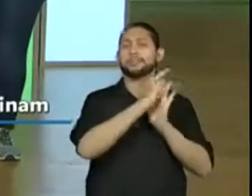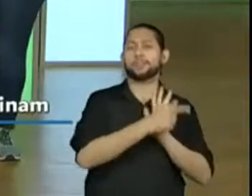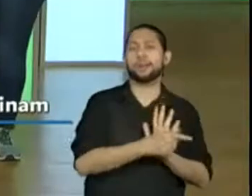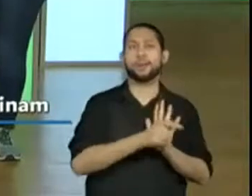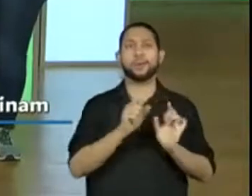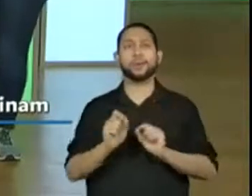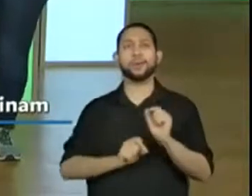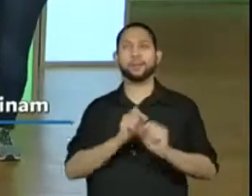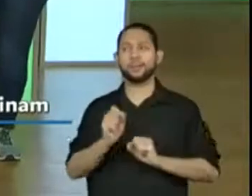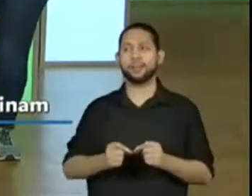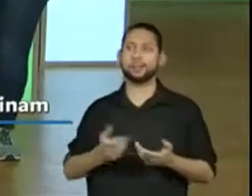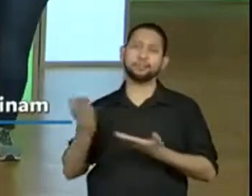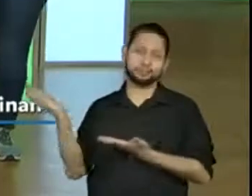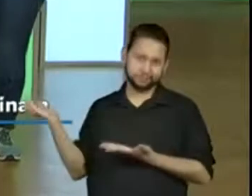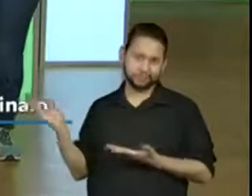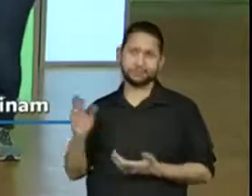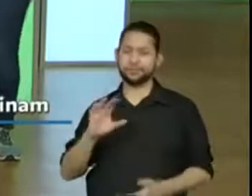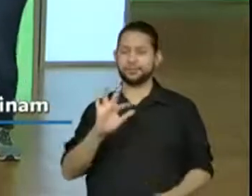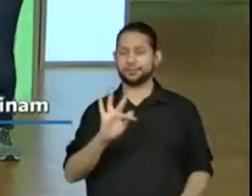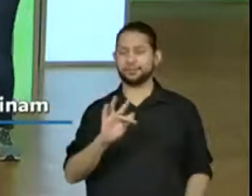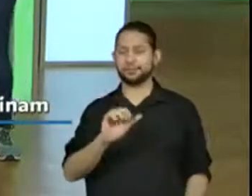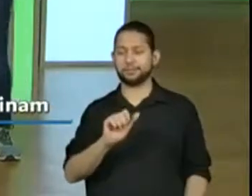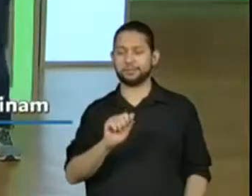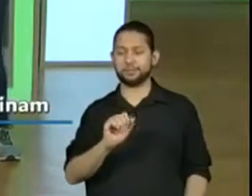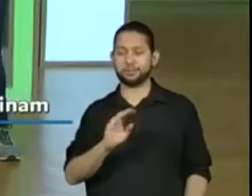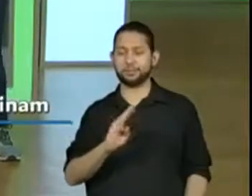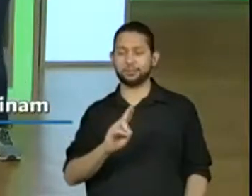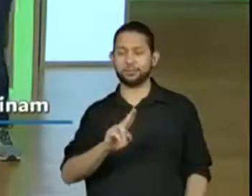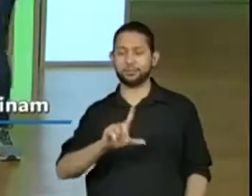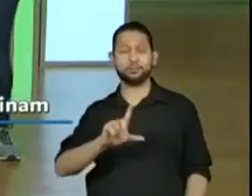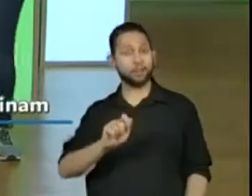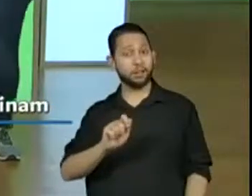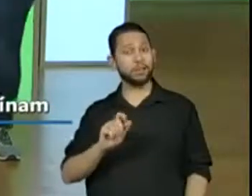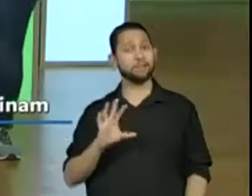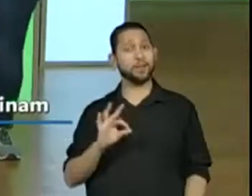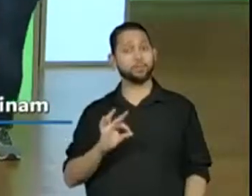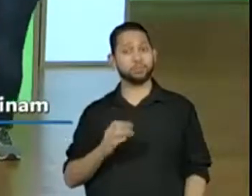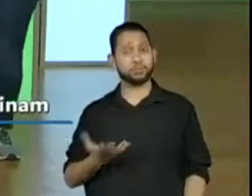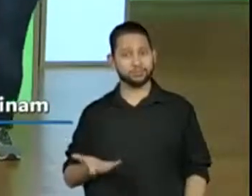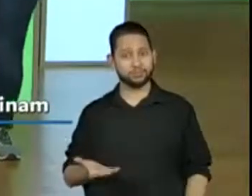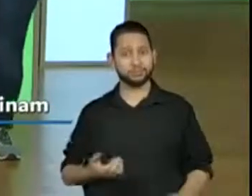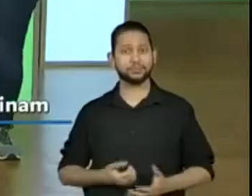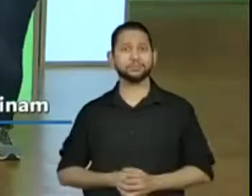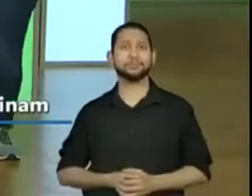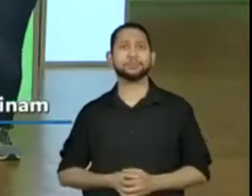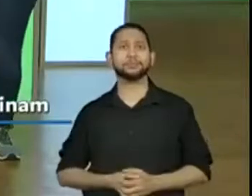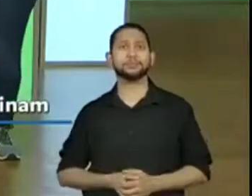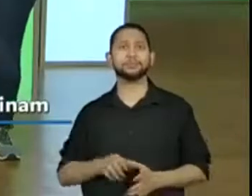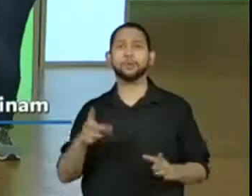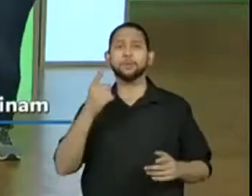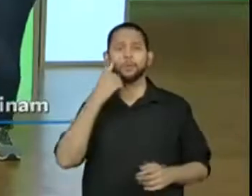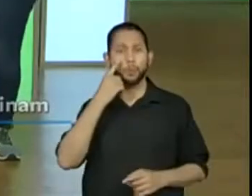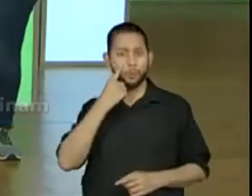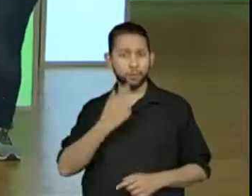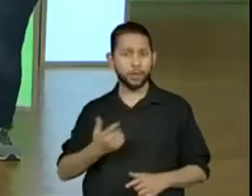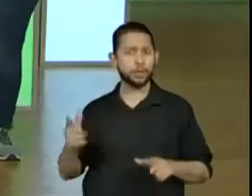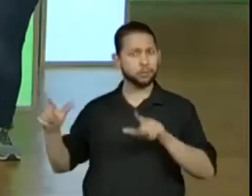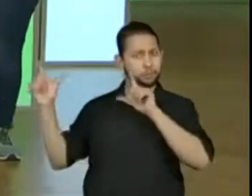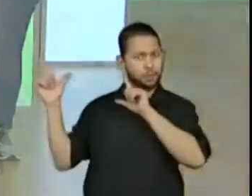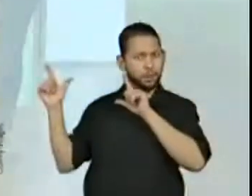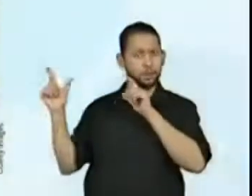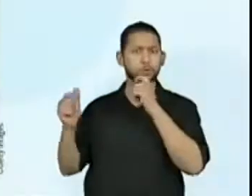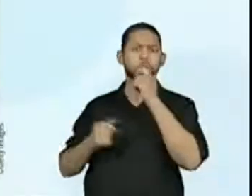chat. Isso mesmo. Mas antes, vamos para as nossas reflexões iniciais. Isso aí. Olha só, vamos olhar.